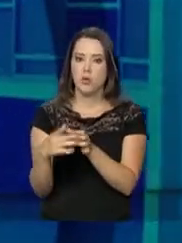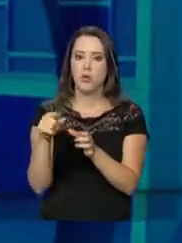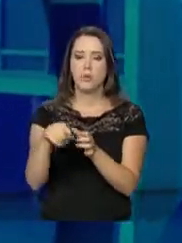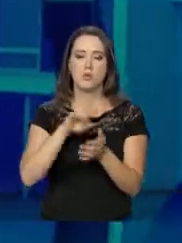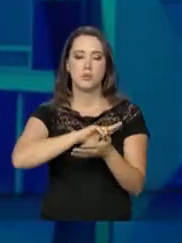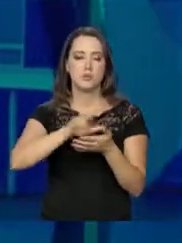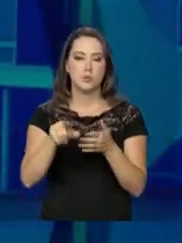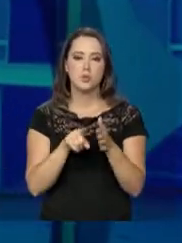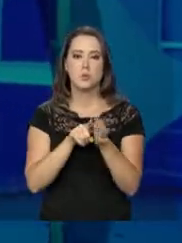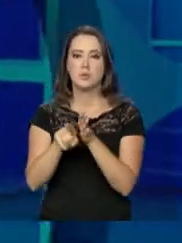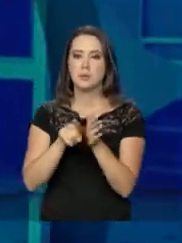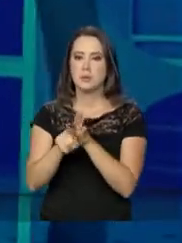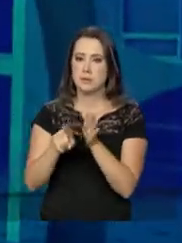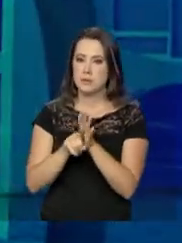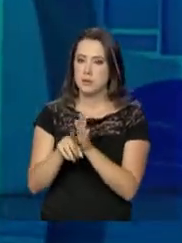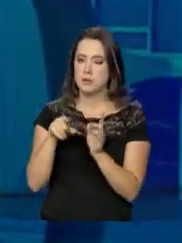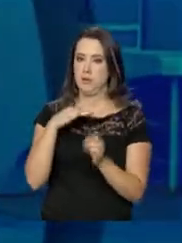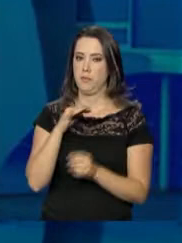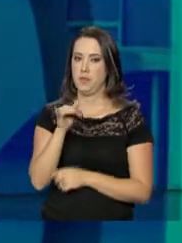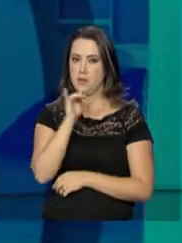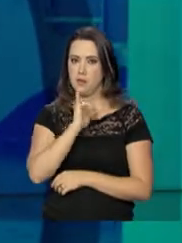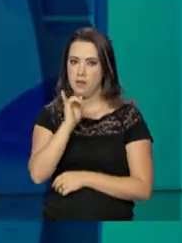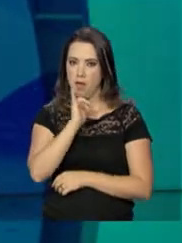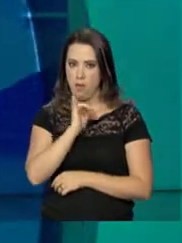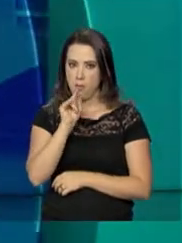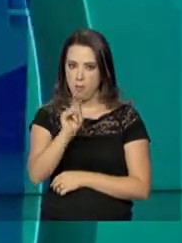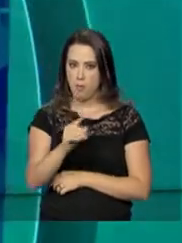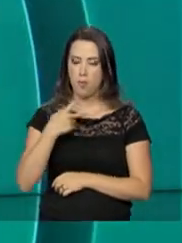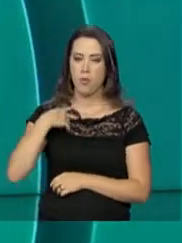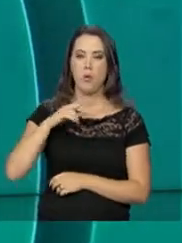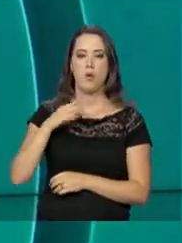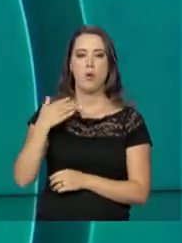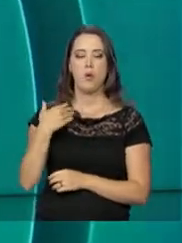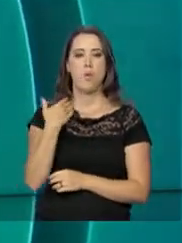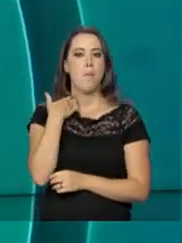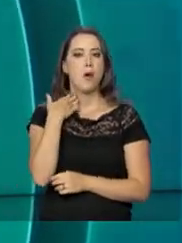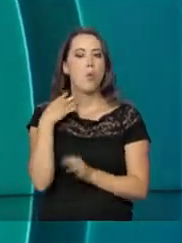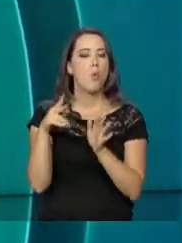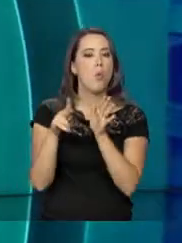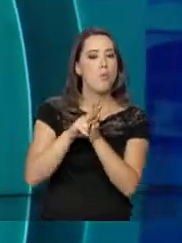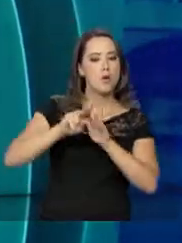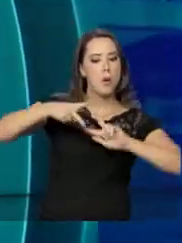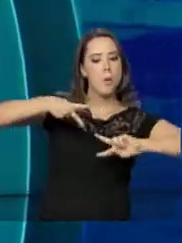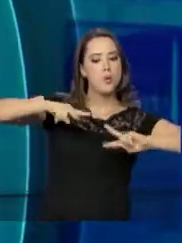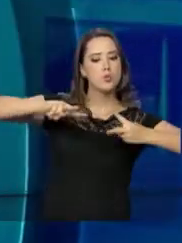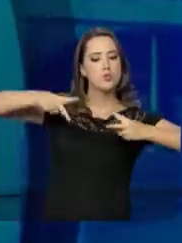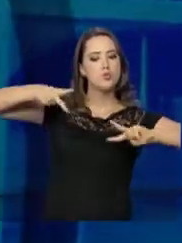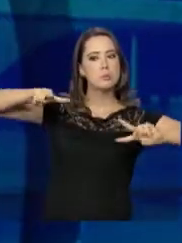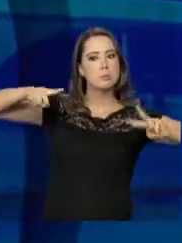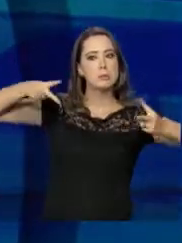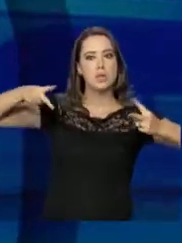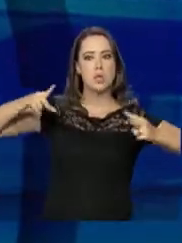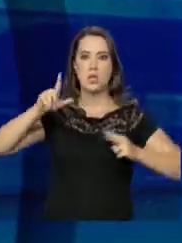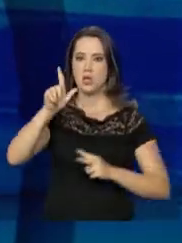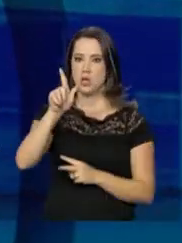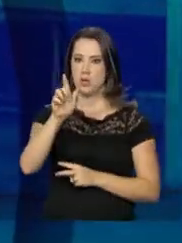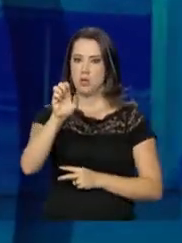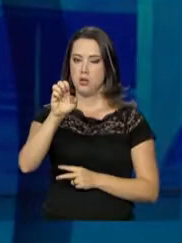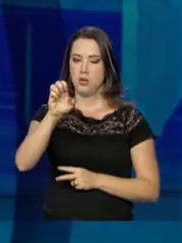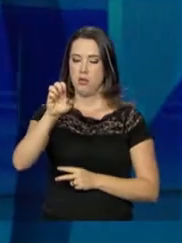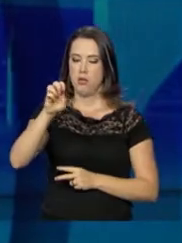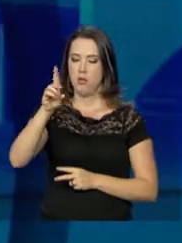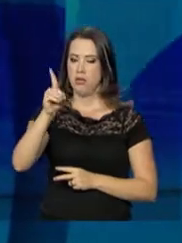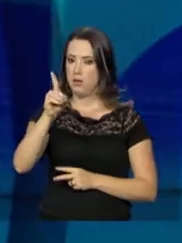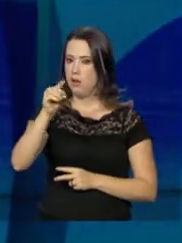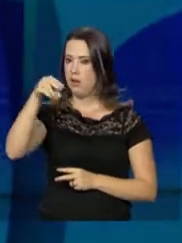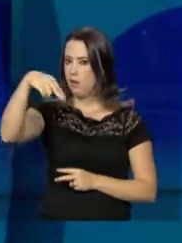Bancos de Perfis Genéticos. A rede reúne vestígios humanos deixados em locais de crimes e podem ser usados pelas autoridades